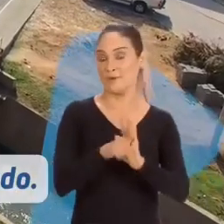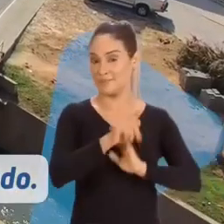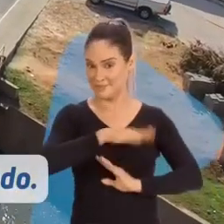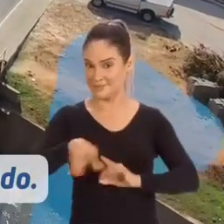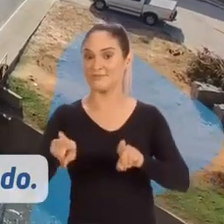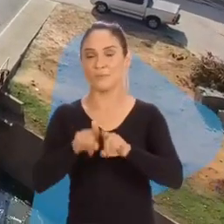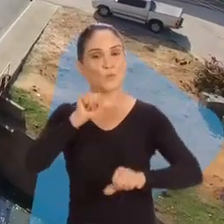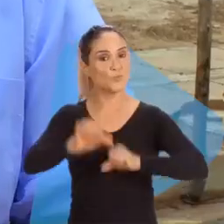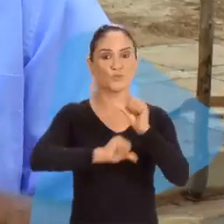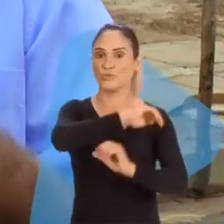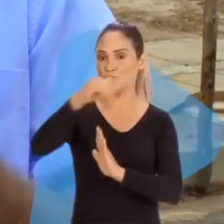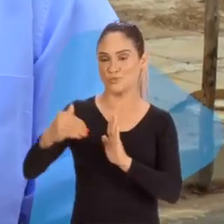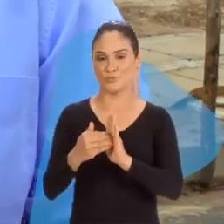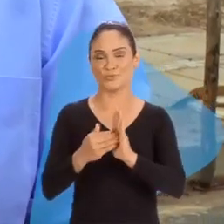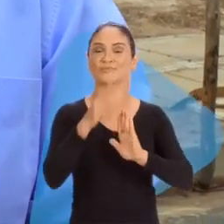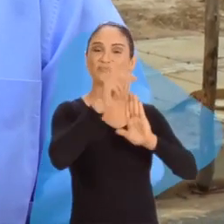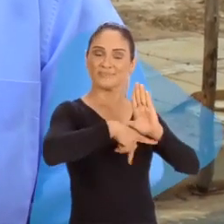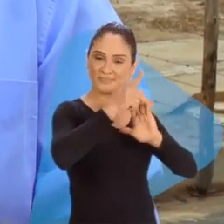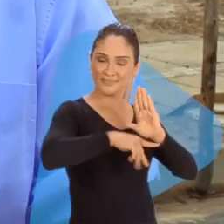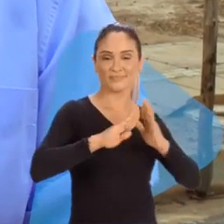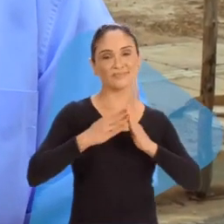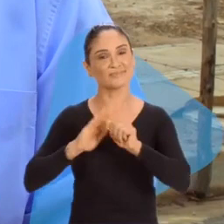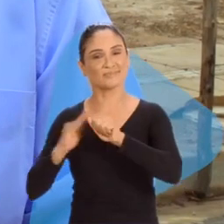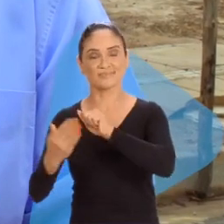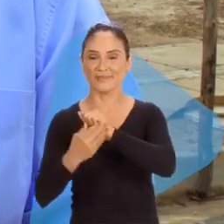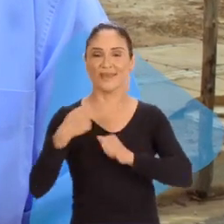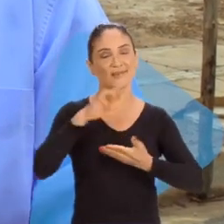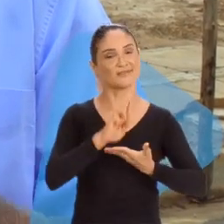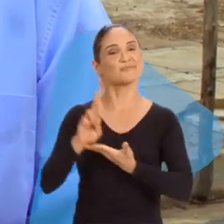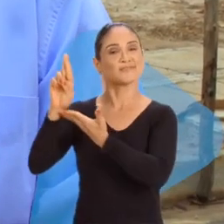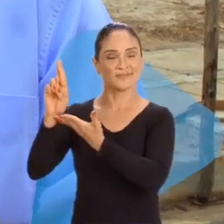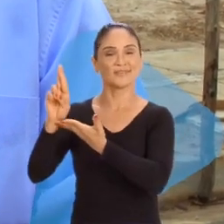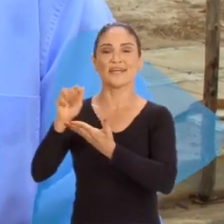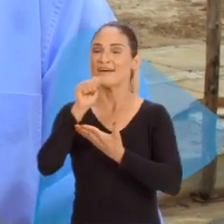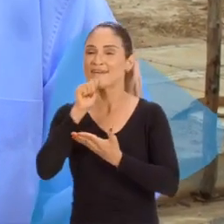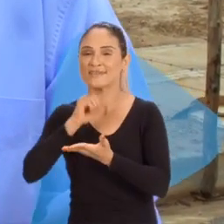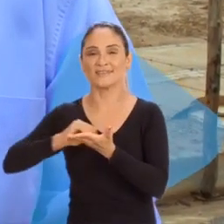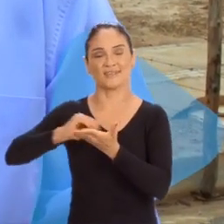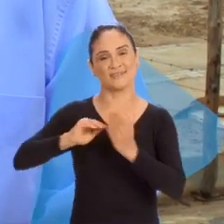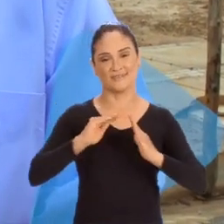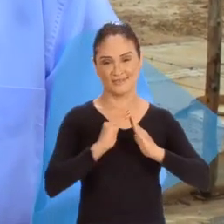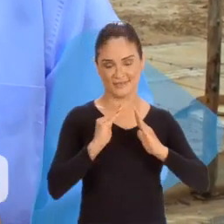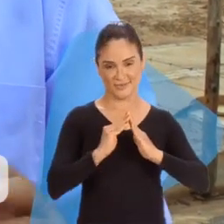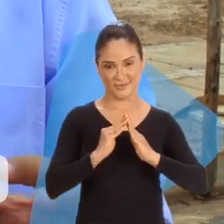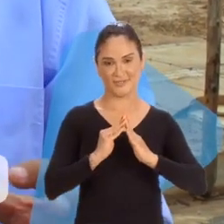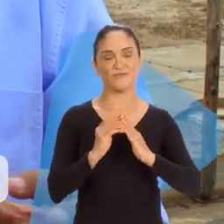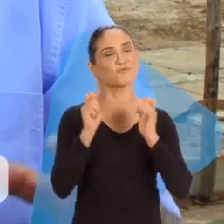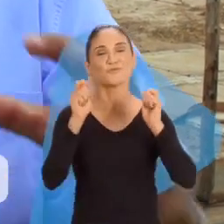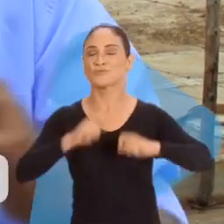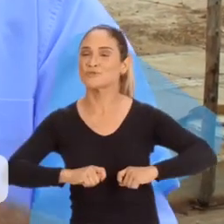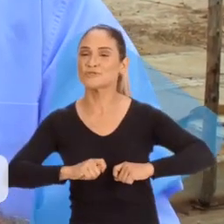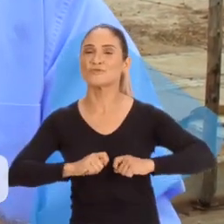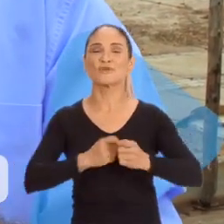Aqui mudou tudo. O projeto Vila Baio, quando eu estive à frente, quando estava na Secretaria da Habitação, ele